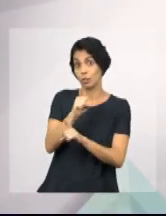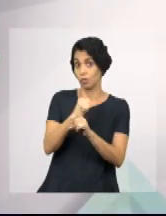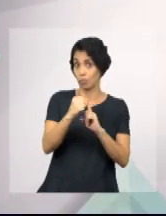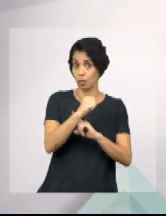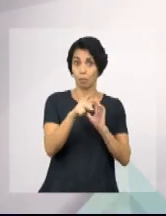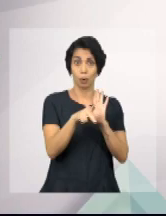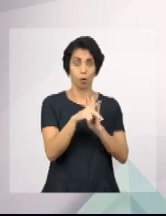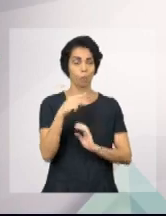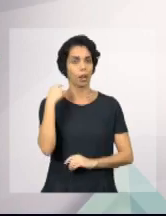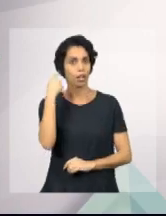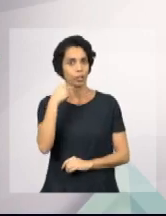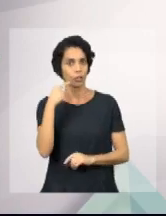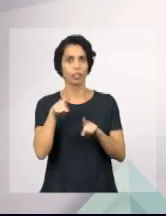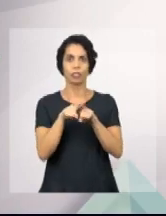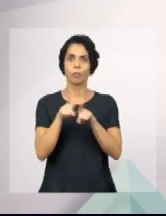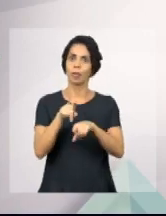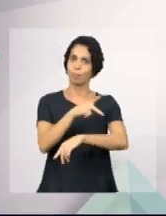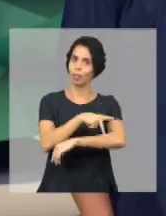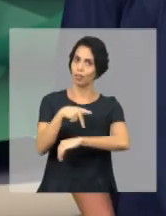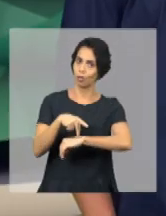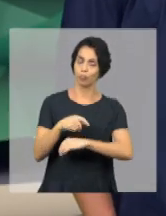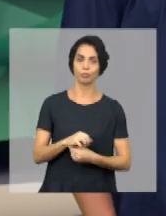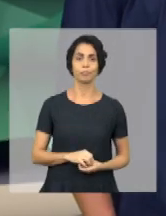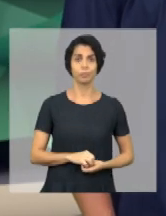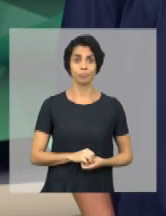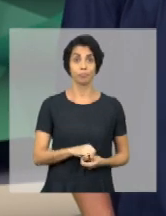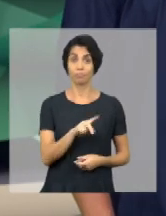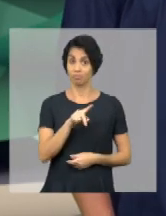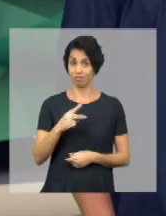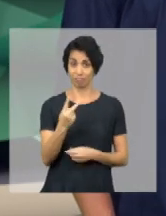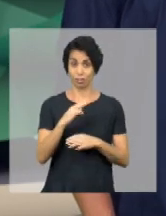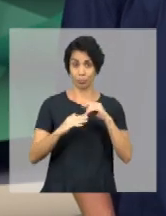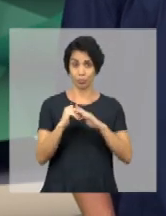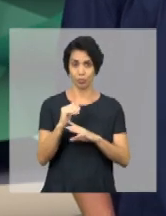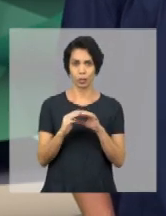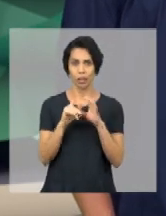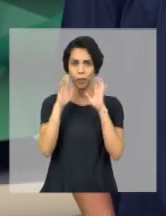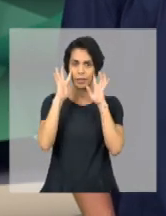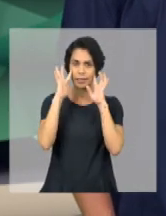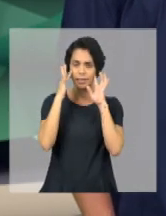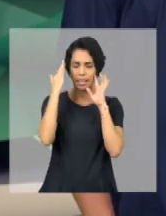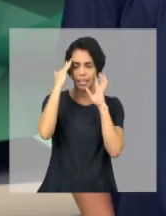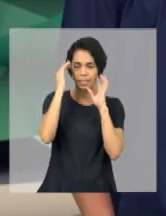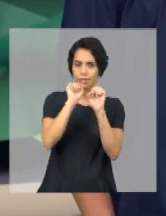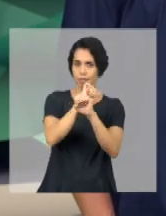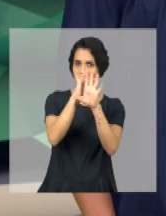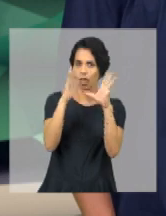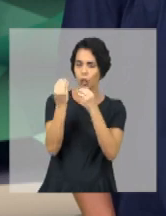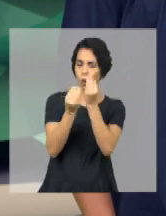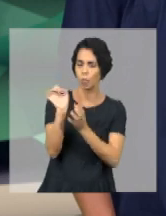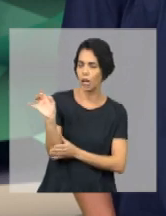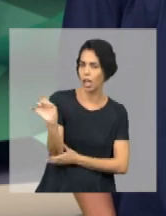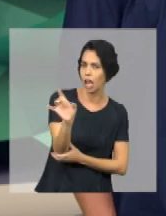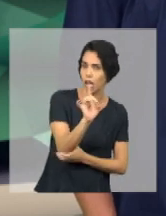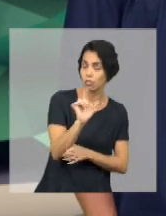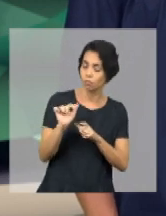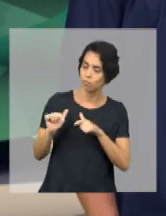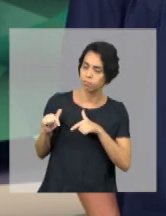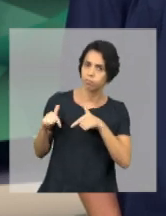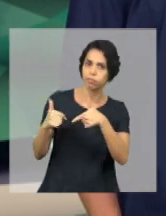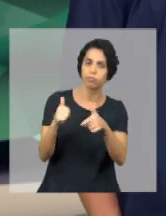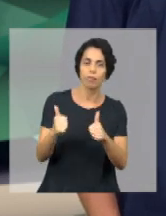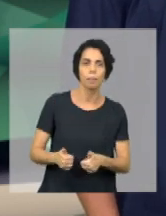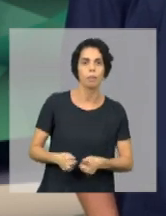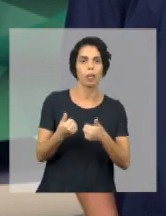e pedagogos. Eles procuram compreender a situação de cada um e atuam para melhorar as